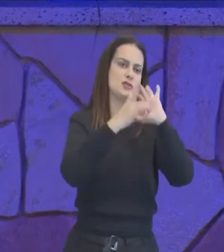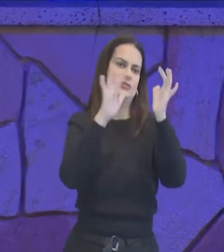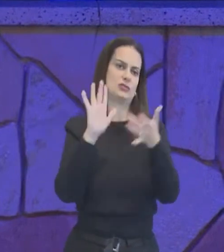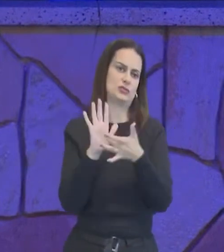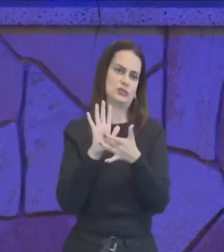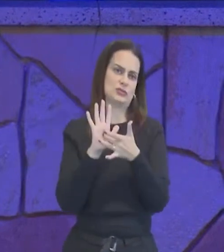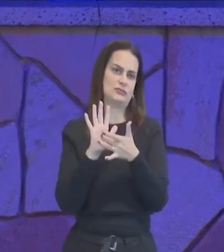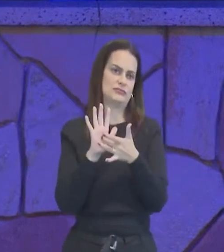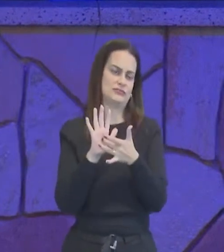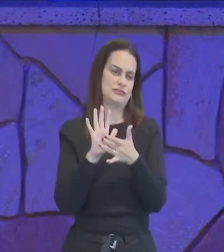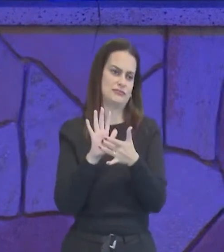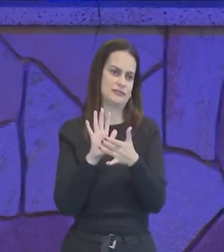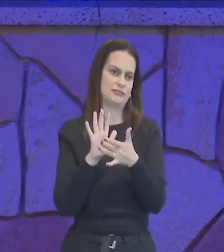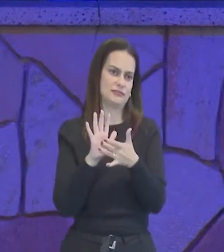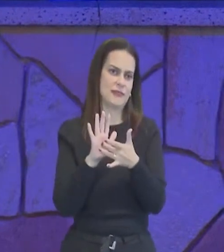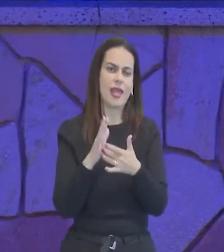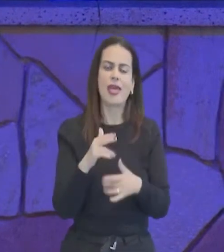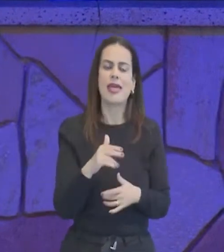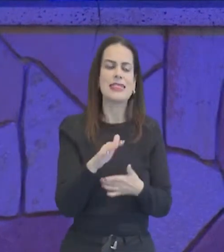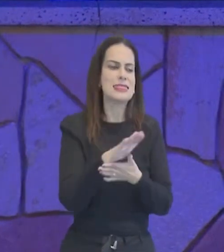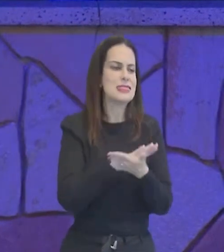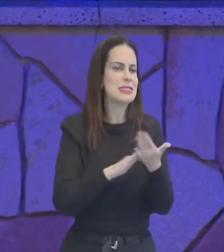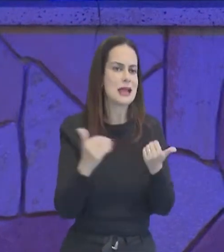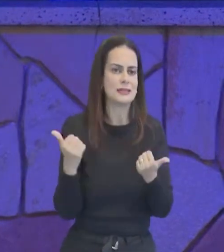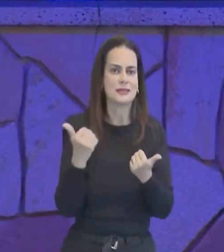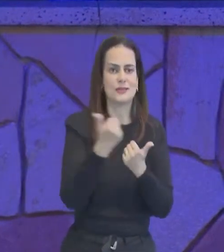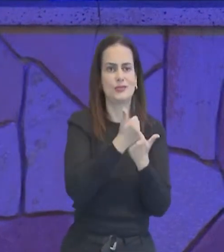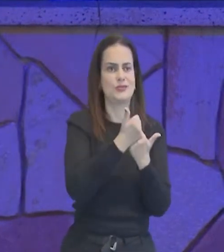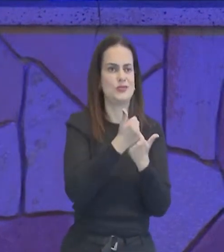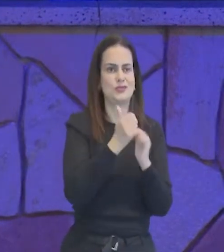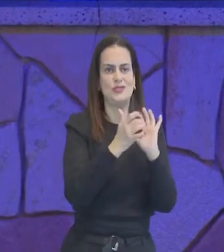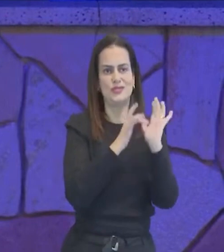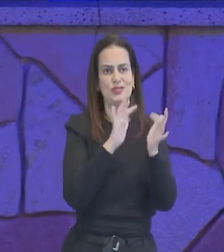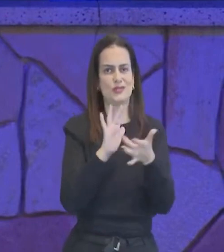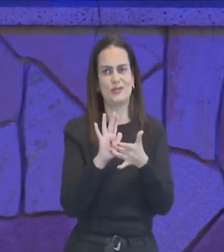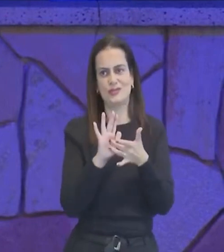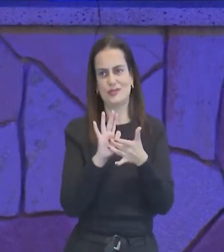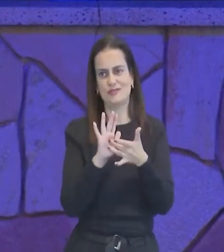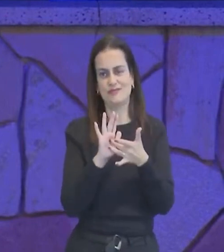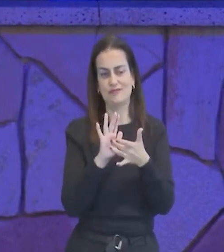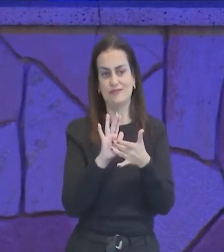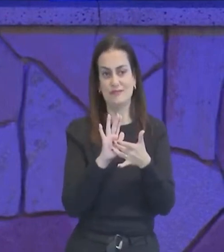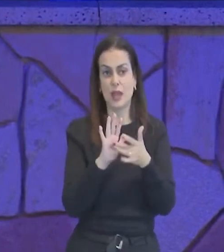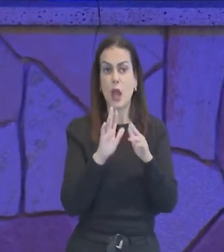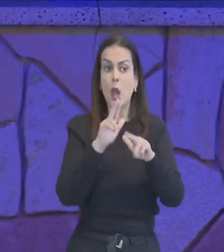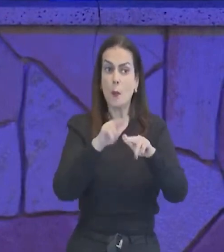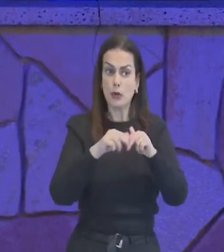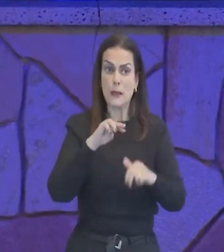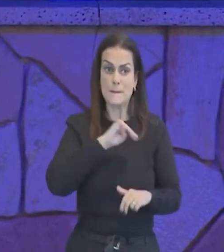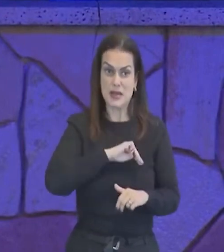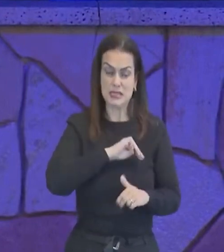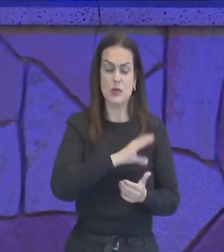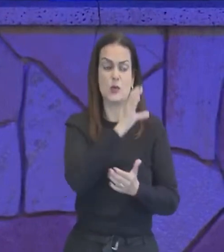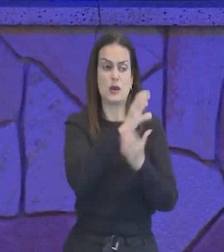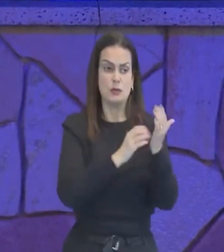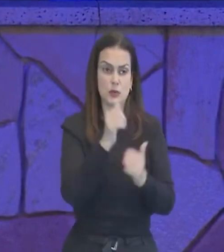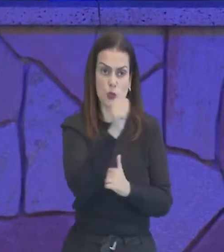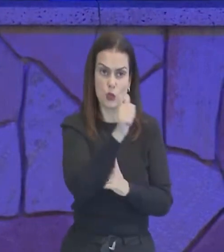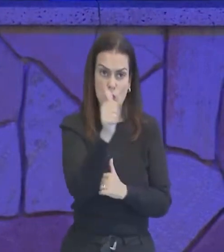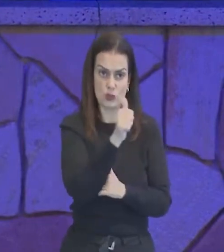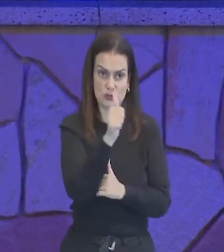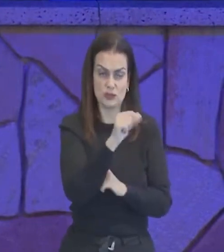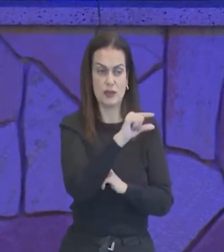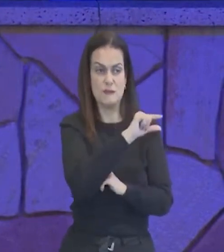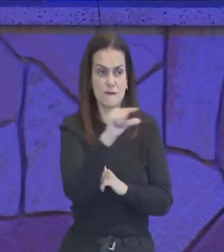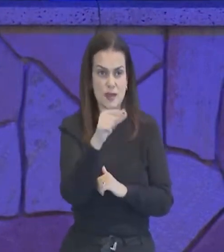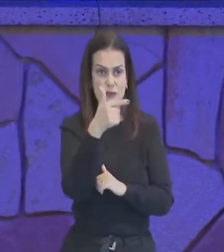e nada deve substituir, e é por isso, que Jesus fala aqui, em Mateus no capítulo 11, o